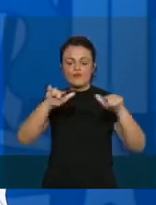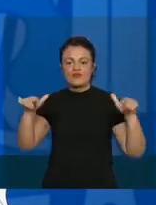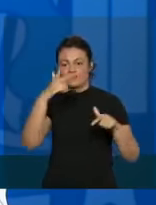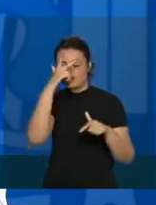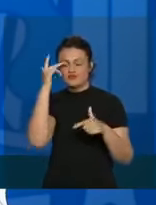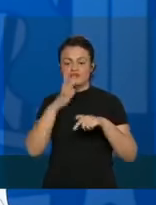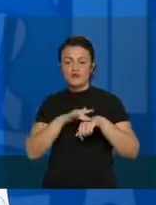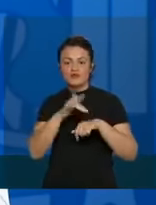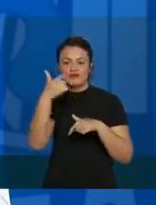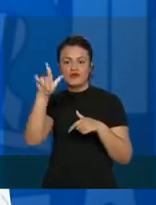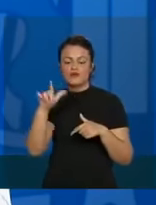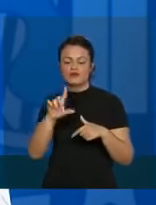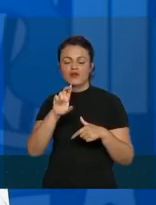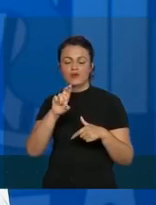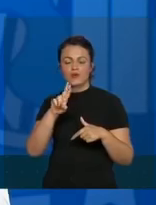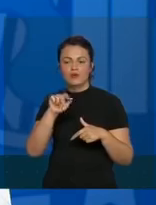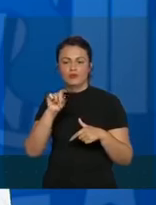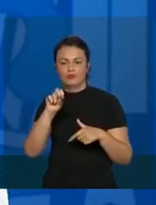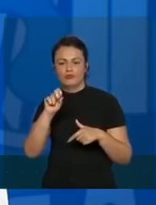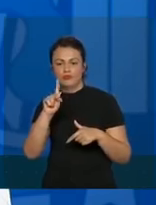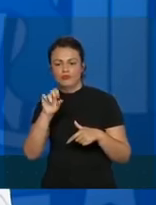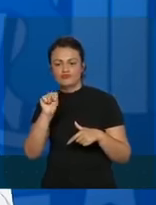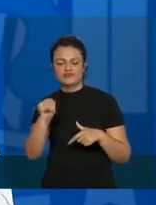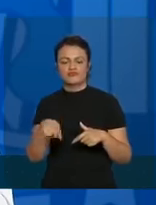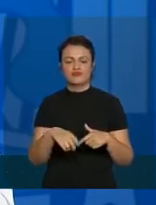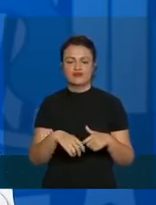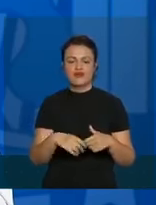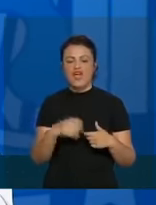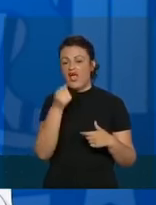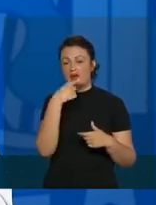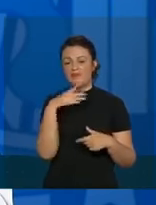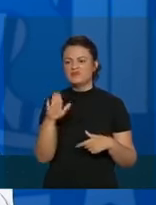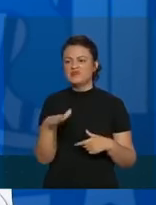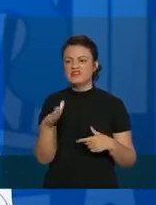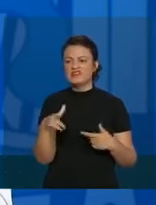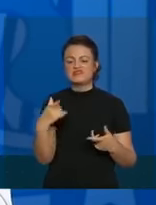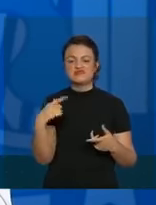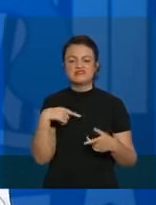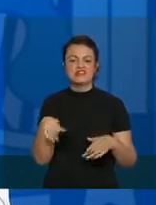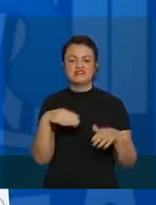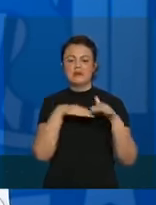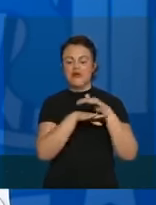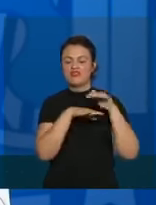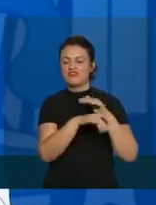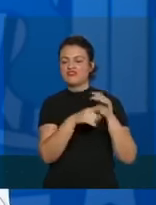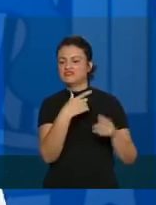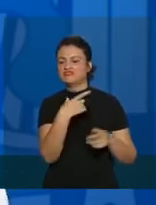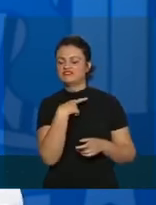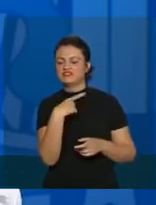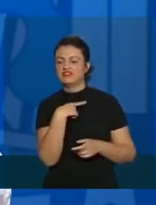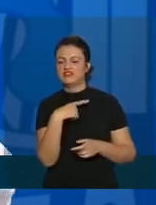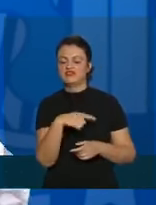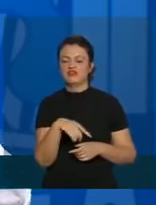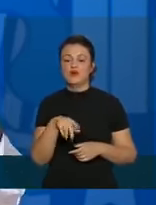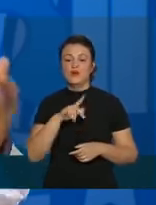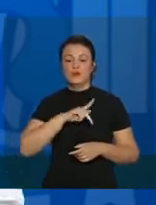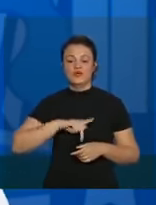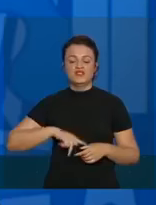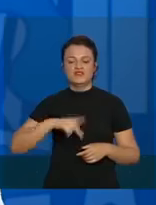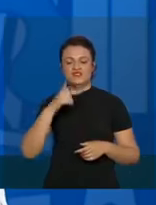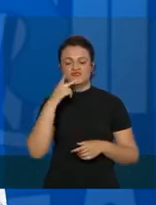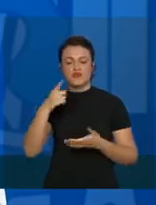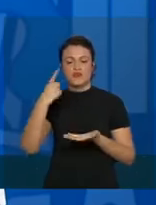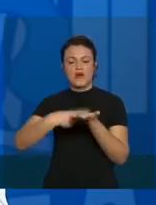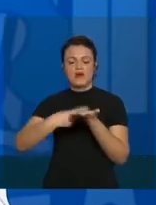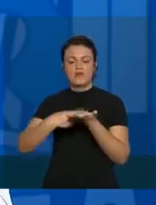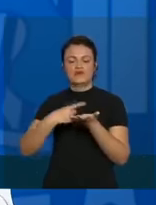reumatoide. não é um remédio caro, a gente tem aí no nosso estoque nacional, o presidente ainda fez um